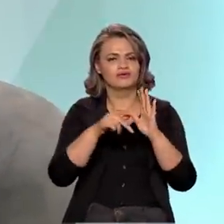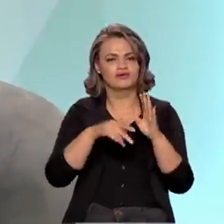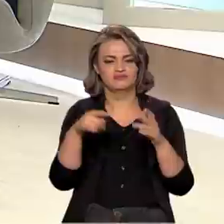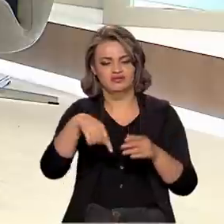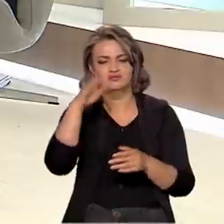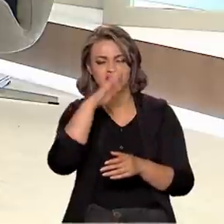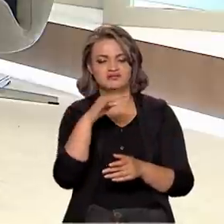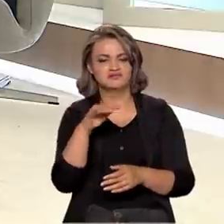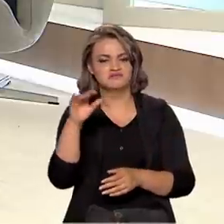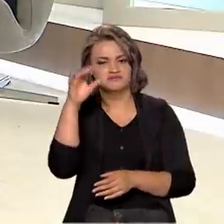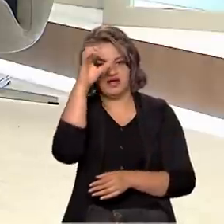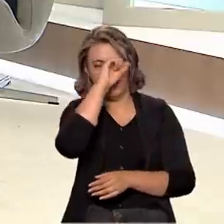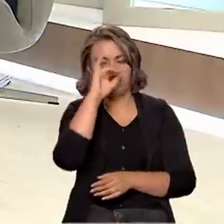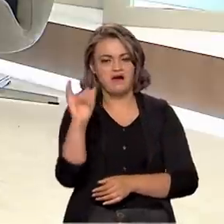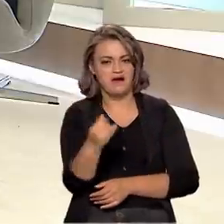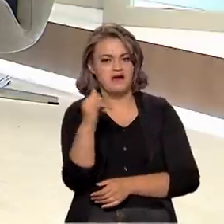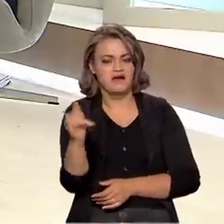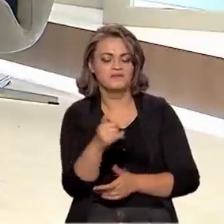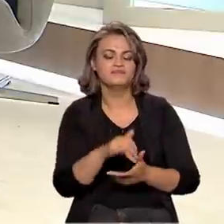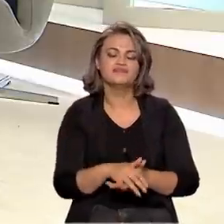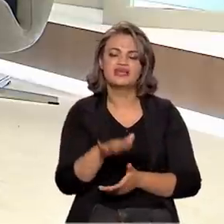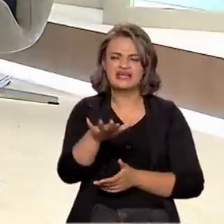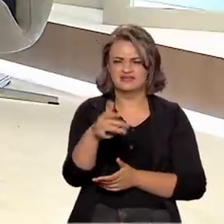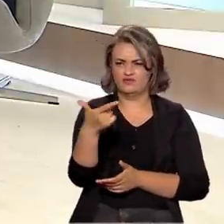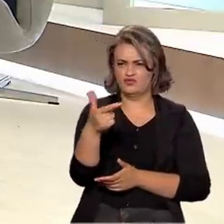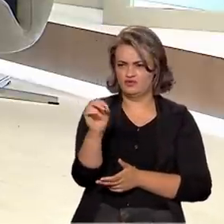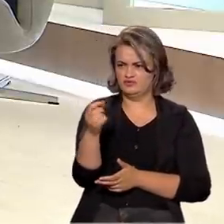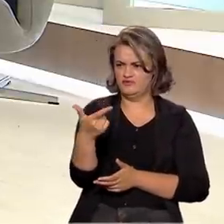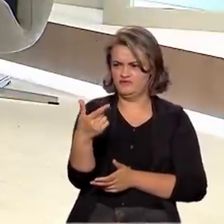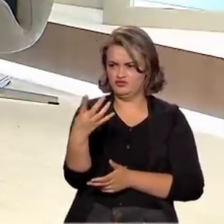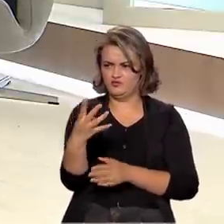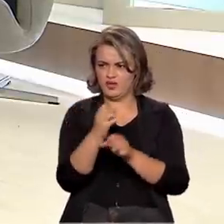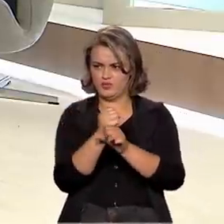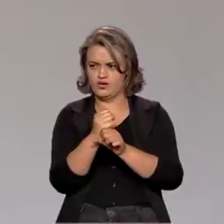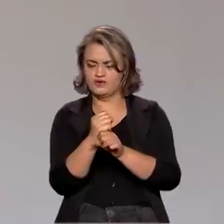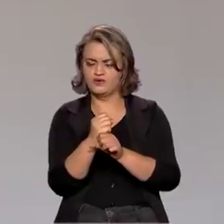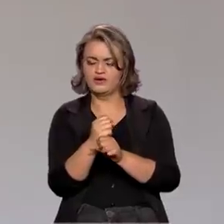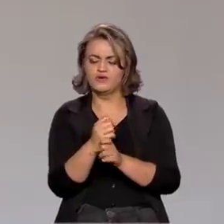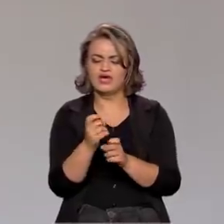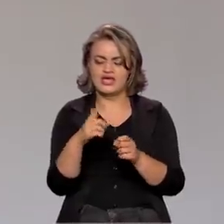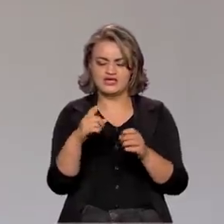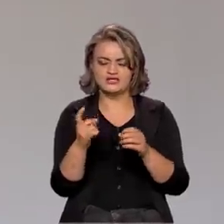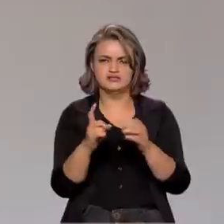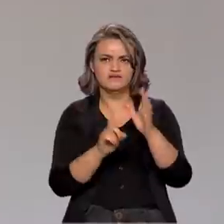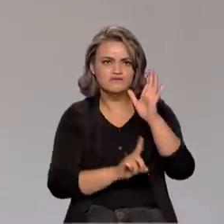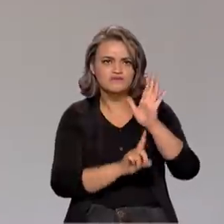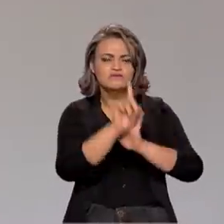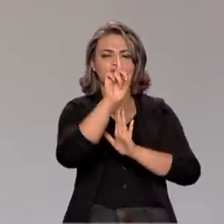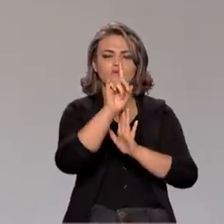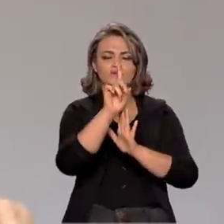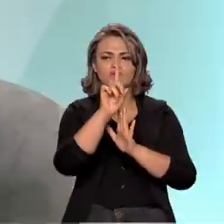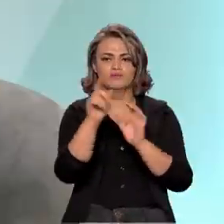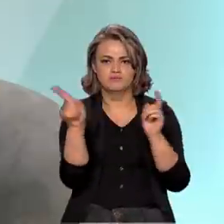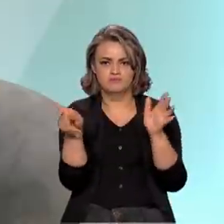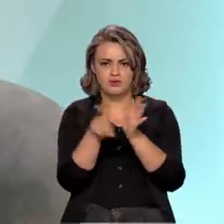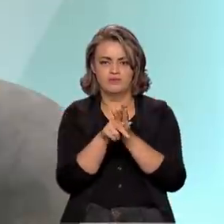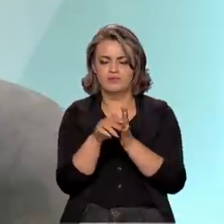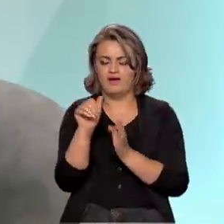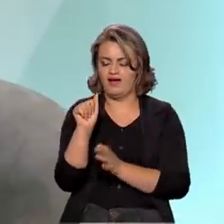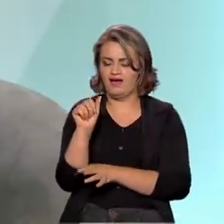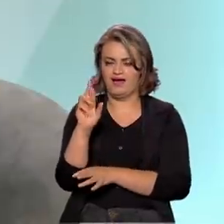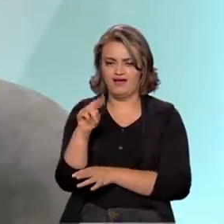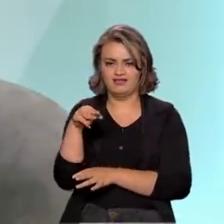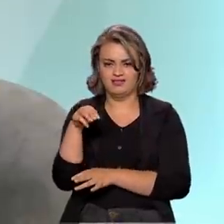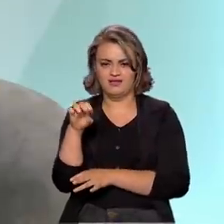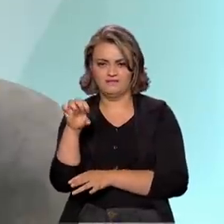também. E a ideia seria, em 2024, retomar esses voos tripulados à Lua pelo Artemis. O Artemis também